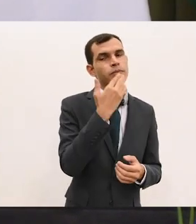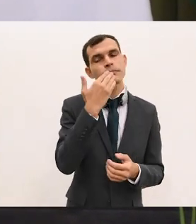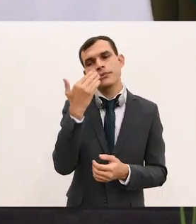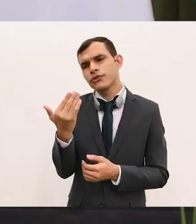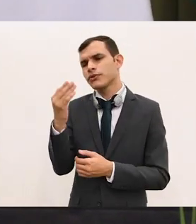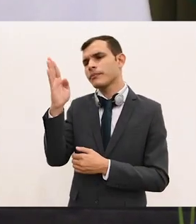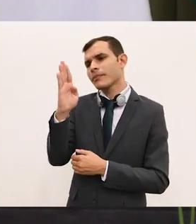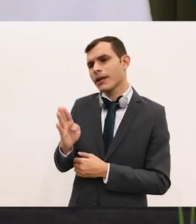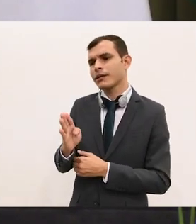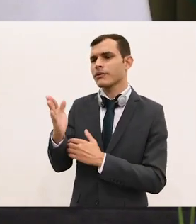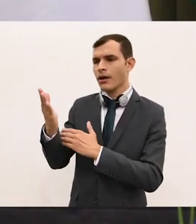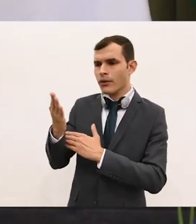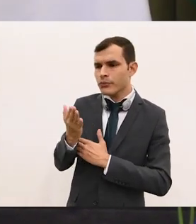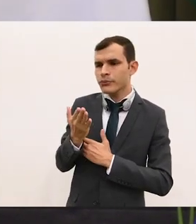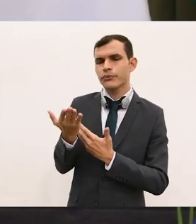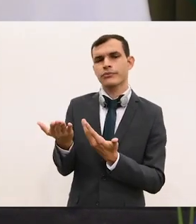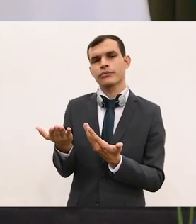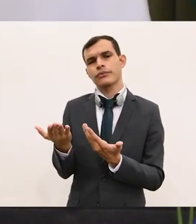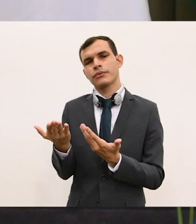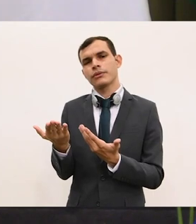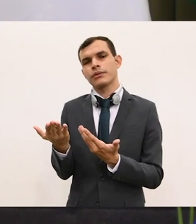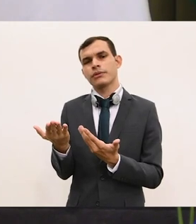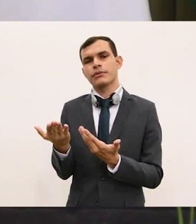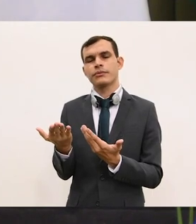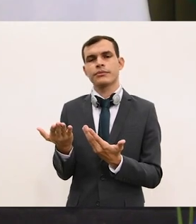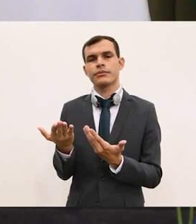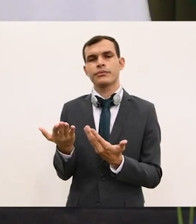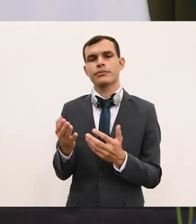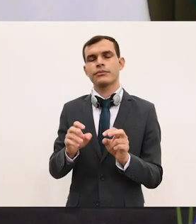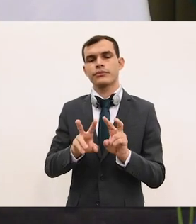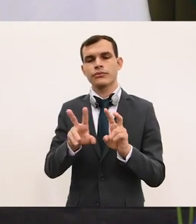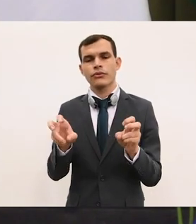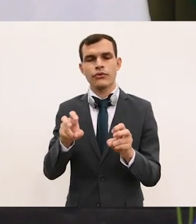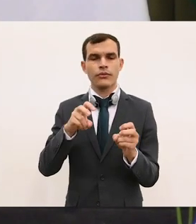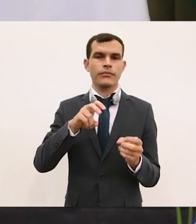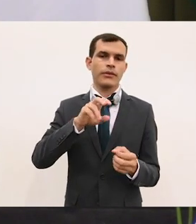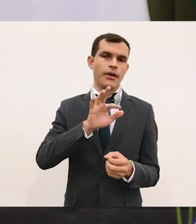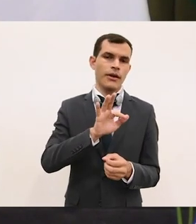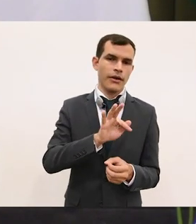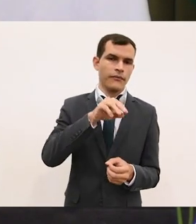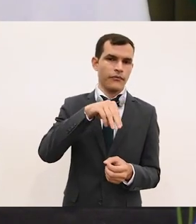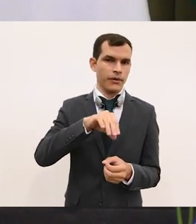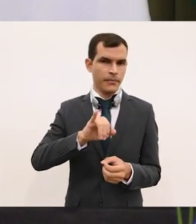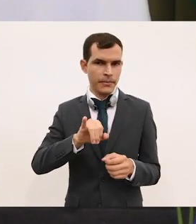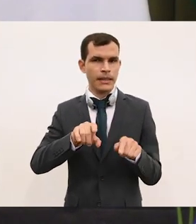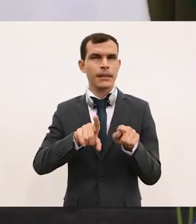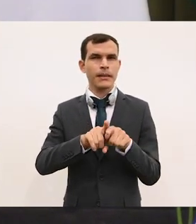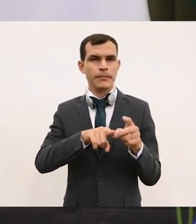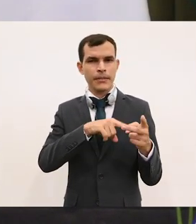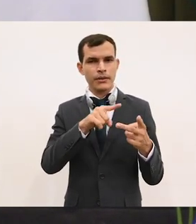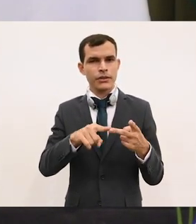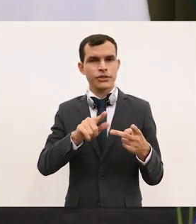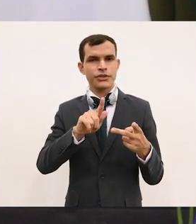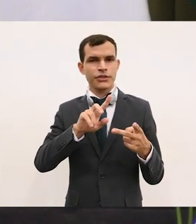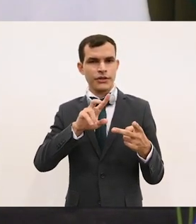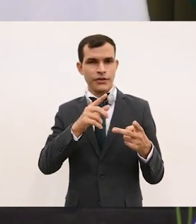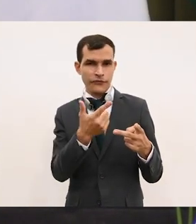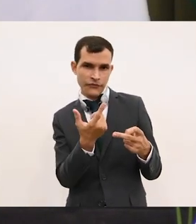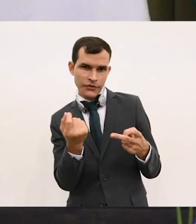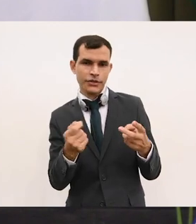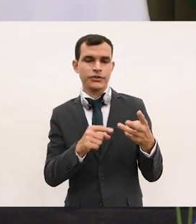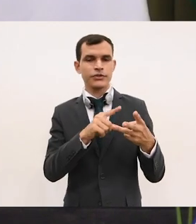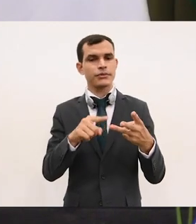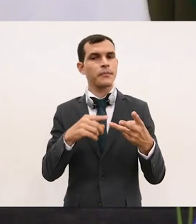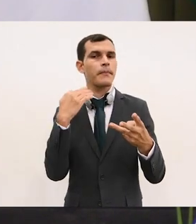de ajuda nas rodadas de negociação no Fundo Monetário Internacional, no G20 e no Banco Mundial. Qual